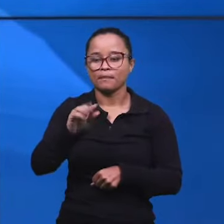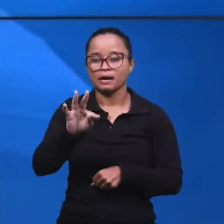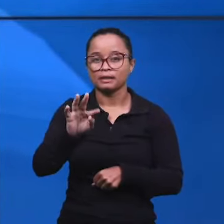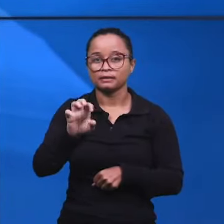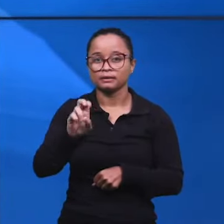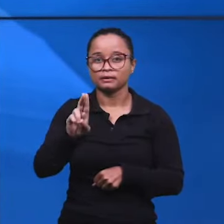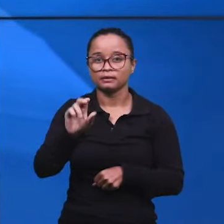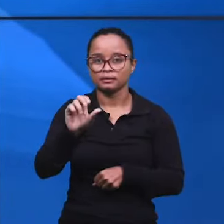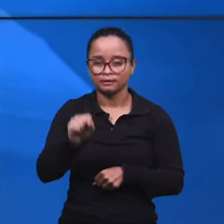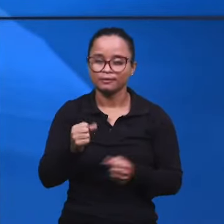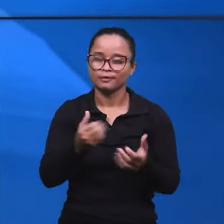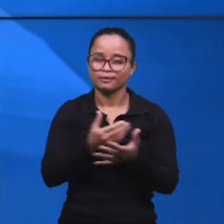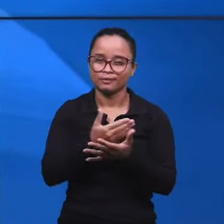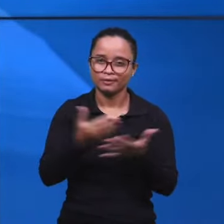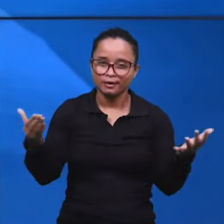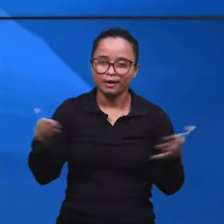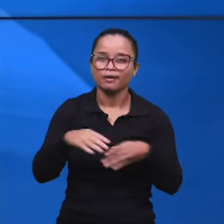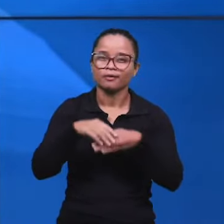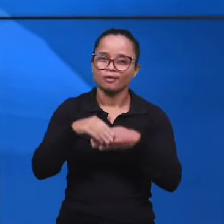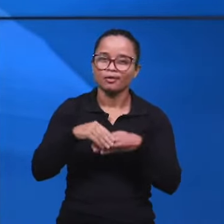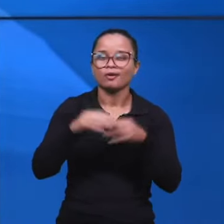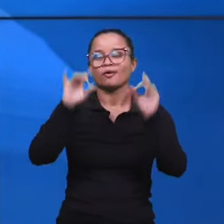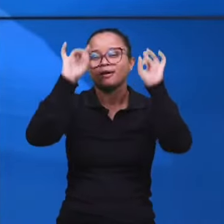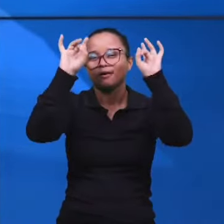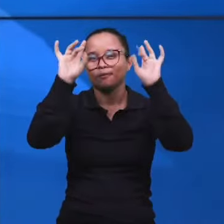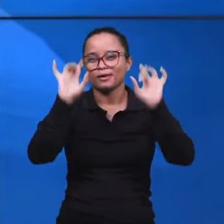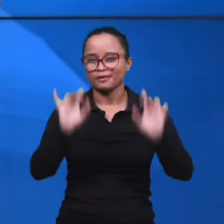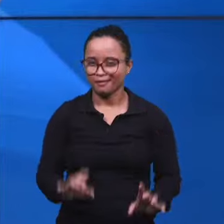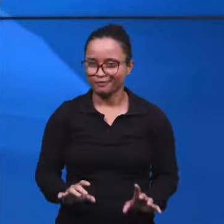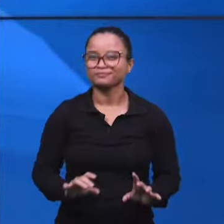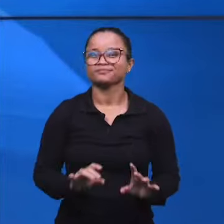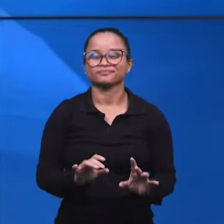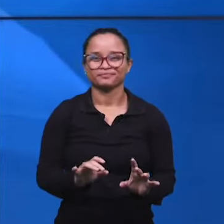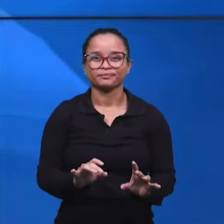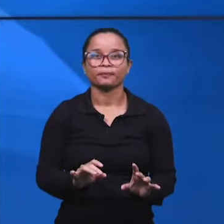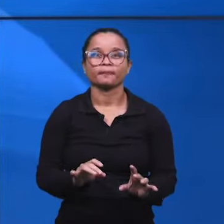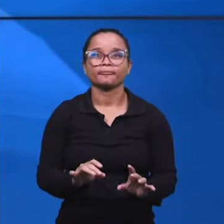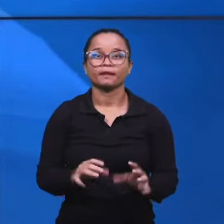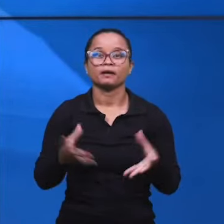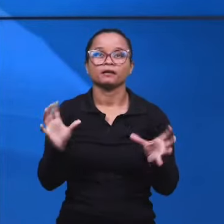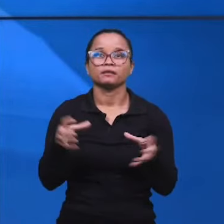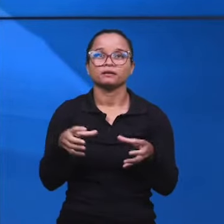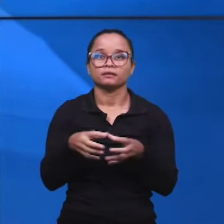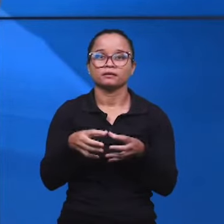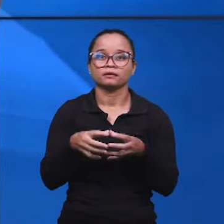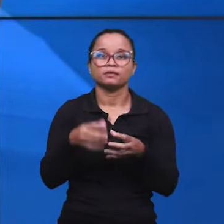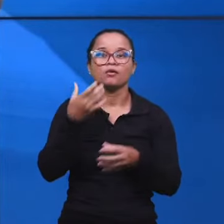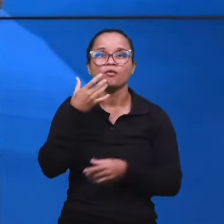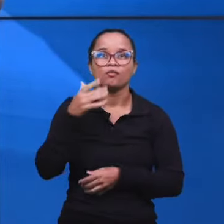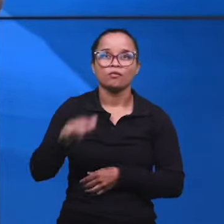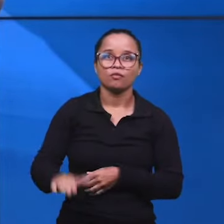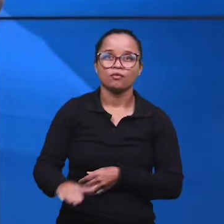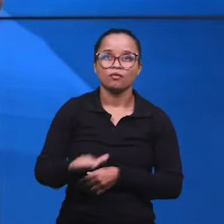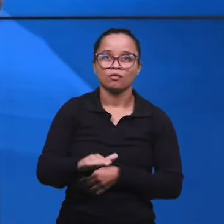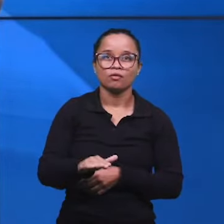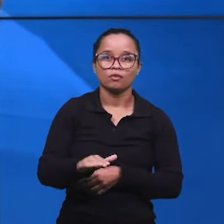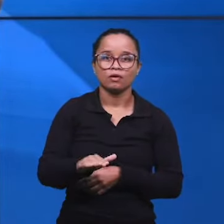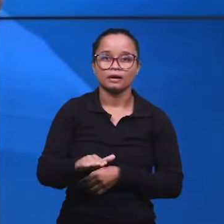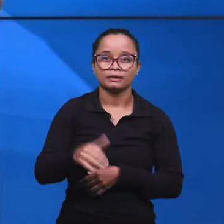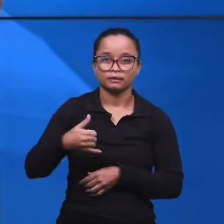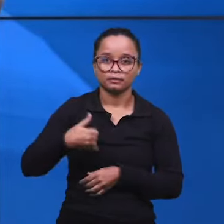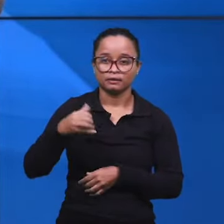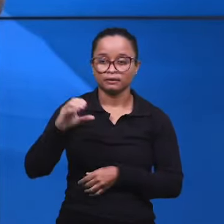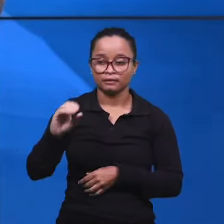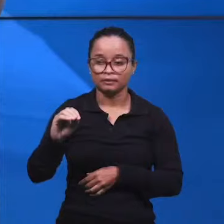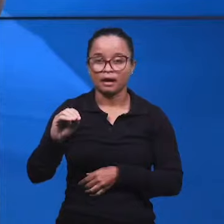Vieira, ele vai enviar uma saudação toda especial, né? Matheus Vieira, ele é da classe de crianças de